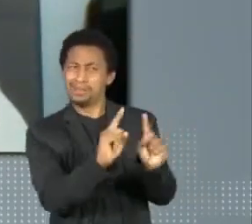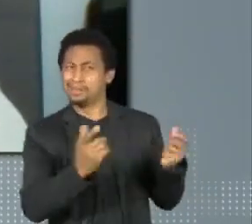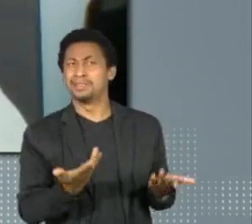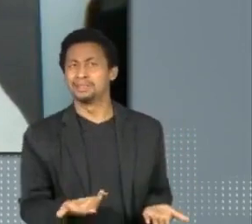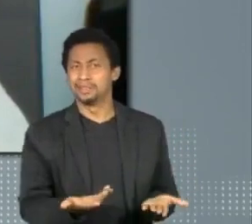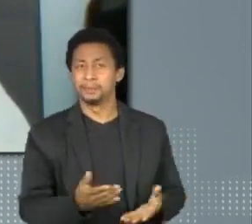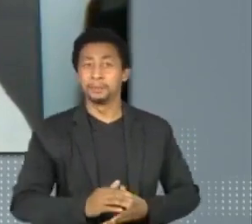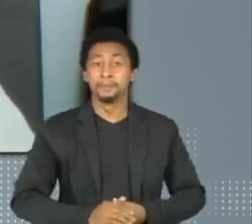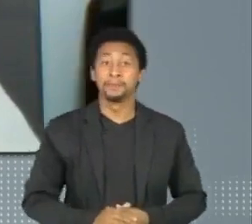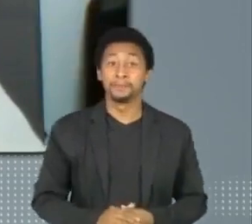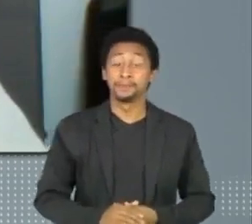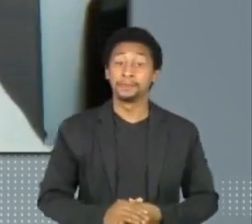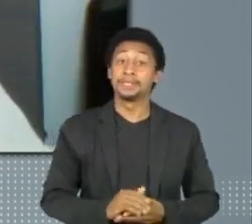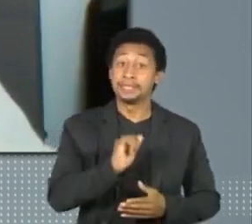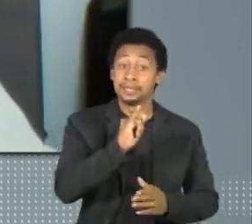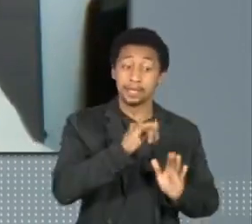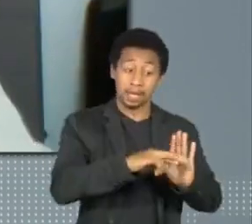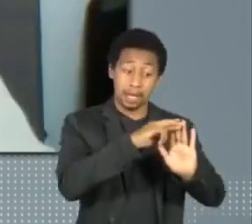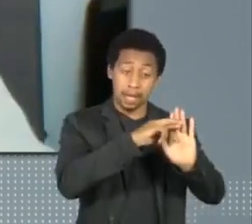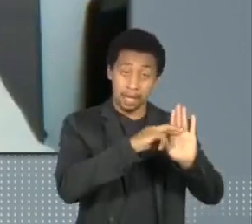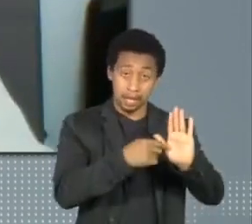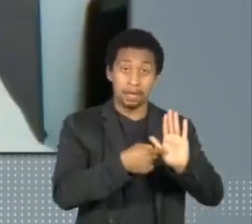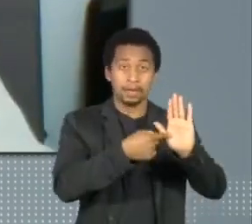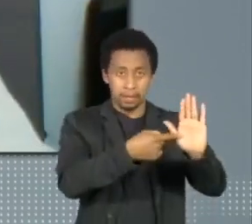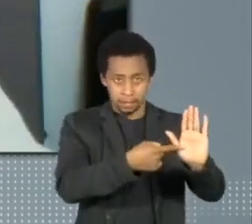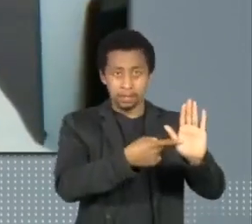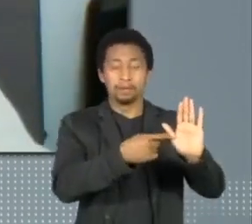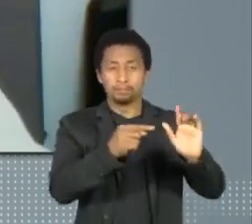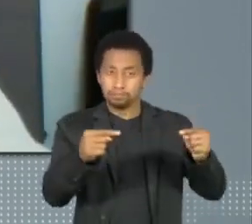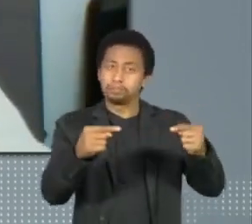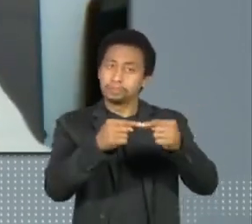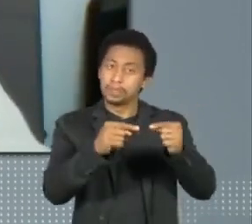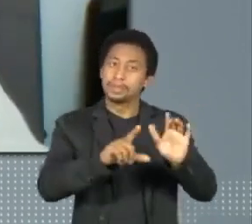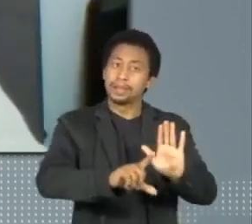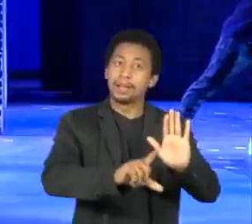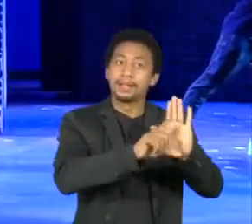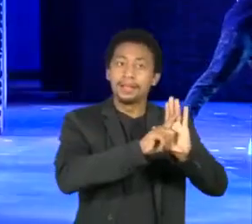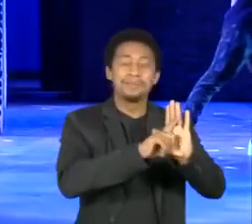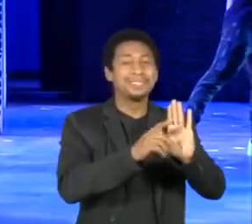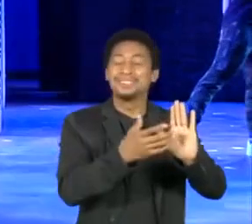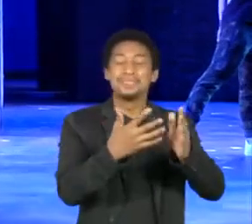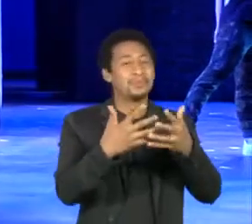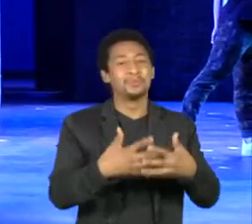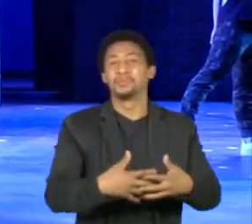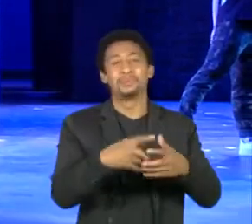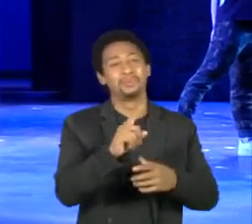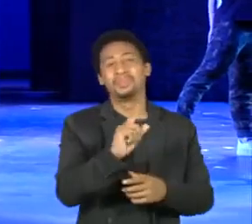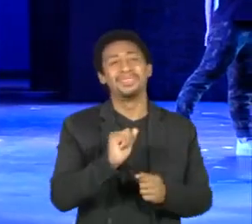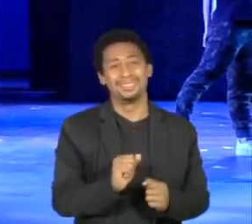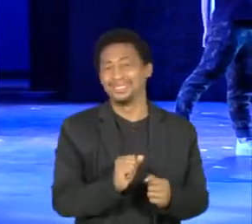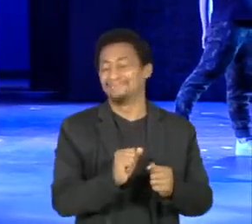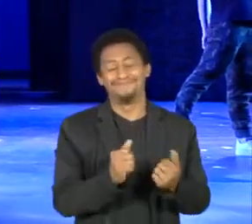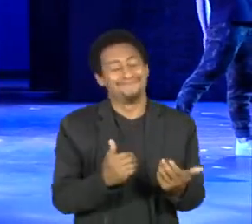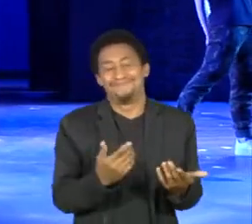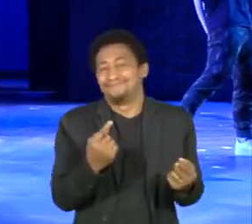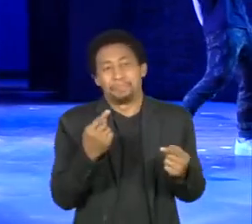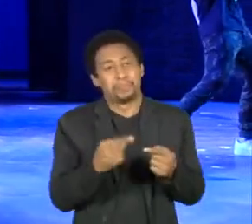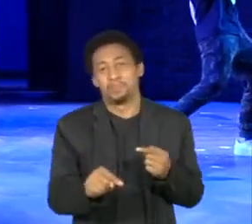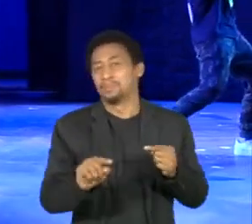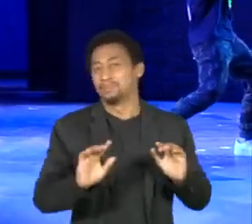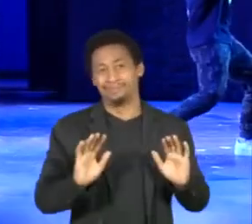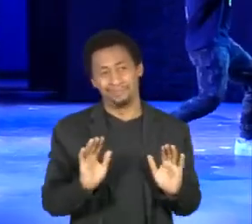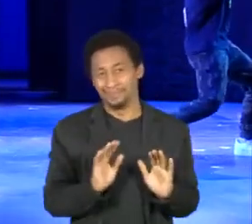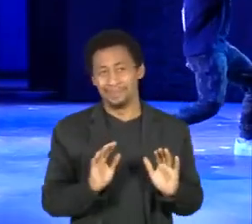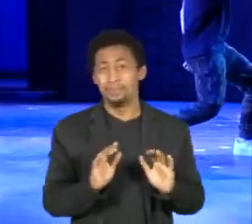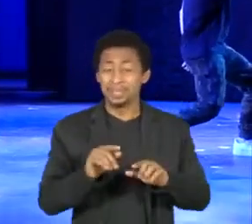que seja uma regulamentação legal, uma regulamentação ineficaz, uma regulamentação ilegítima de alguma maneira,